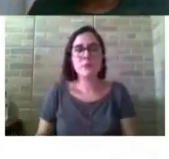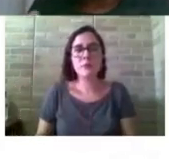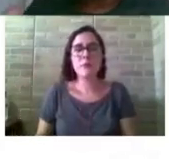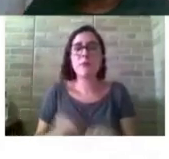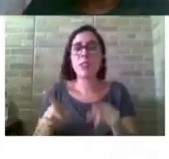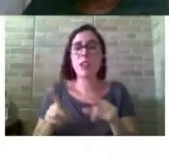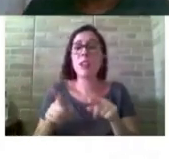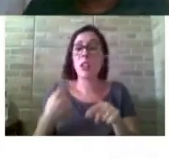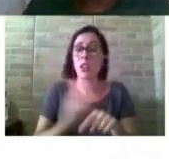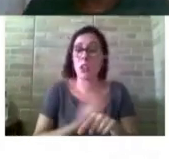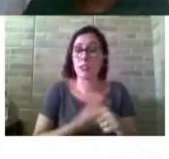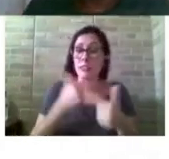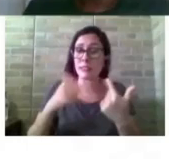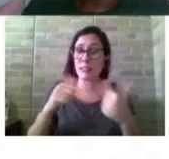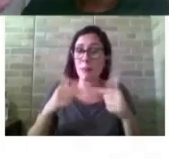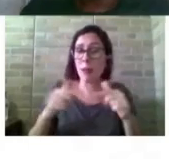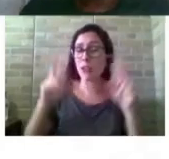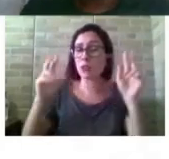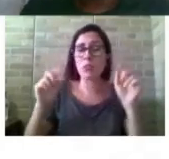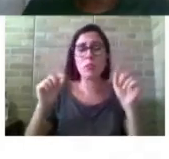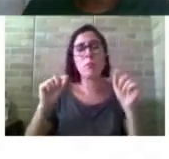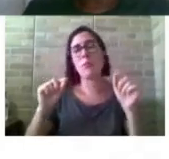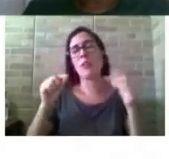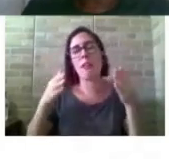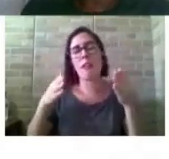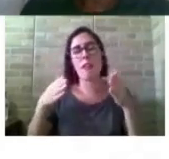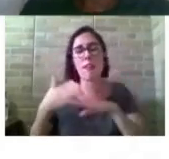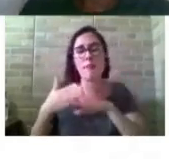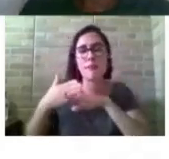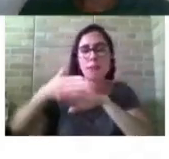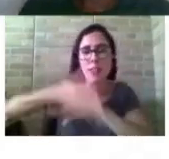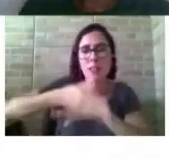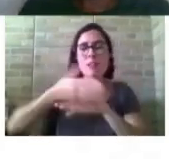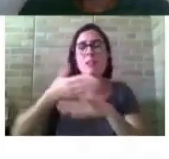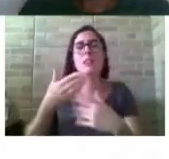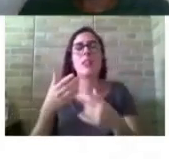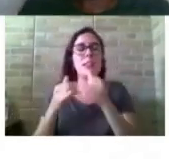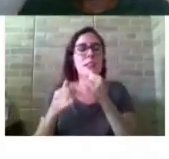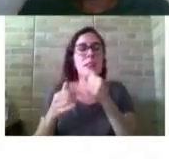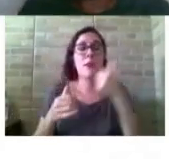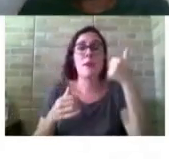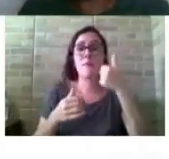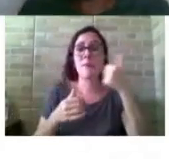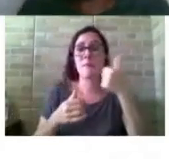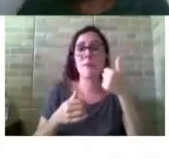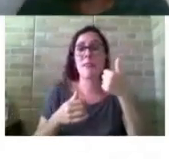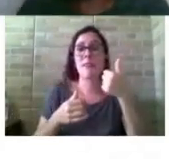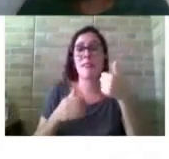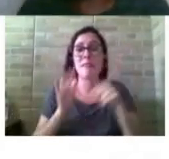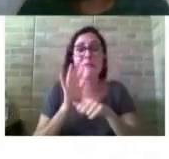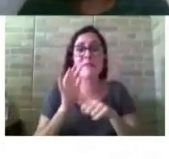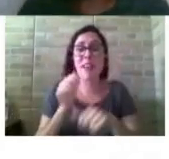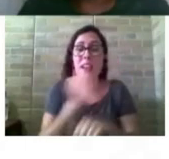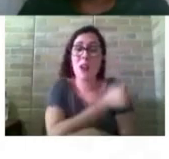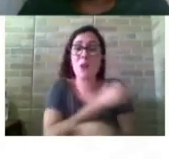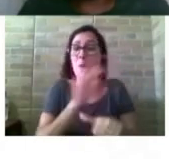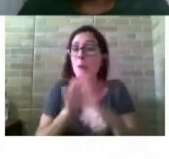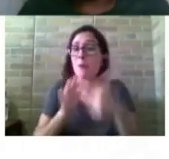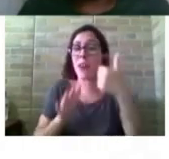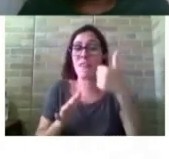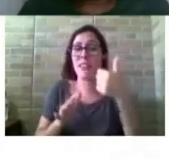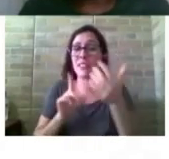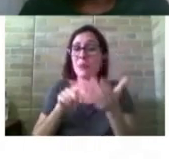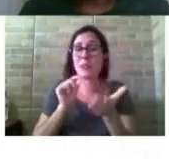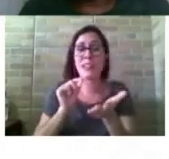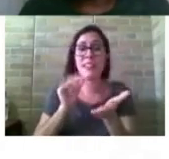A gente atua ali na primeira matrícula do aluno quando o aluno chega verde. Então, a gente